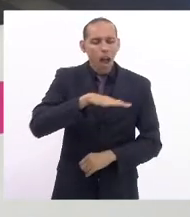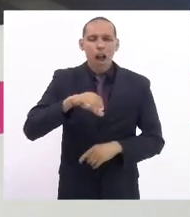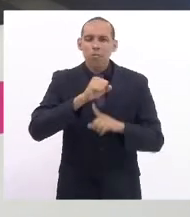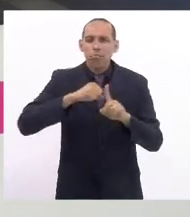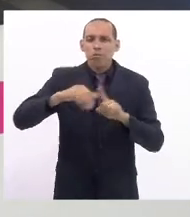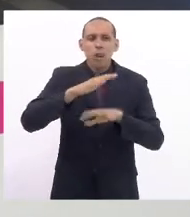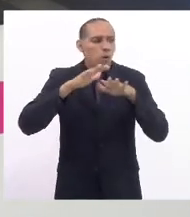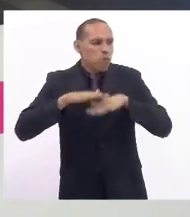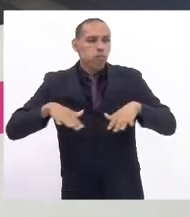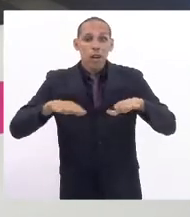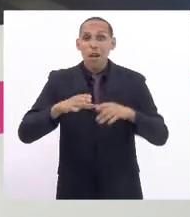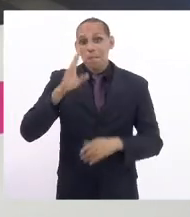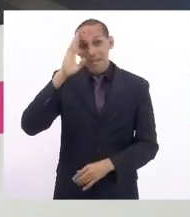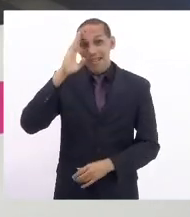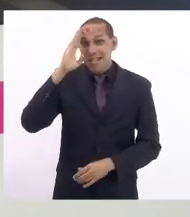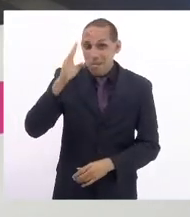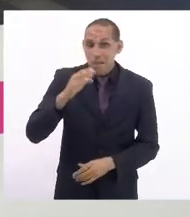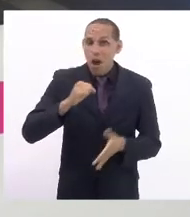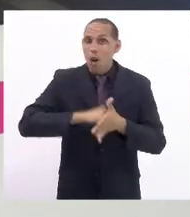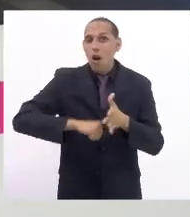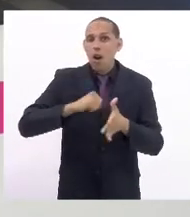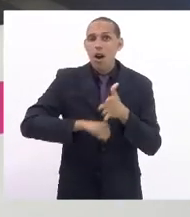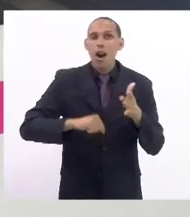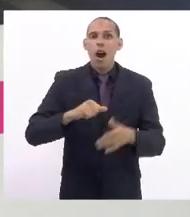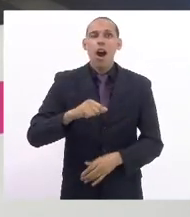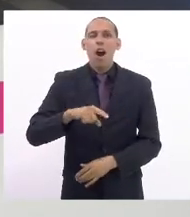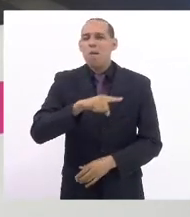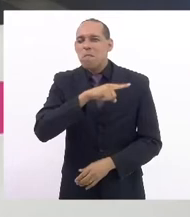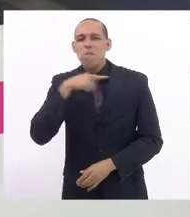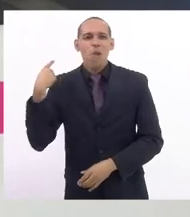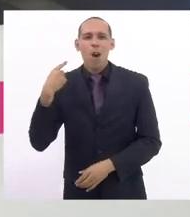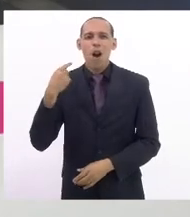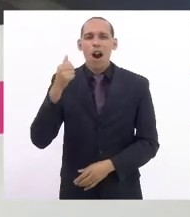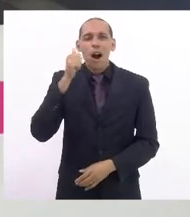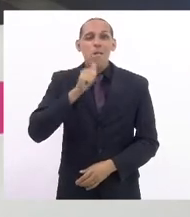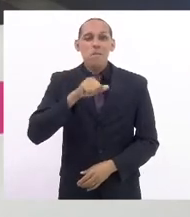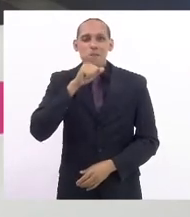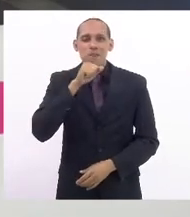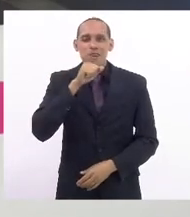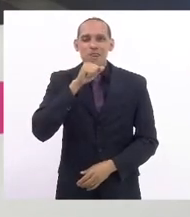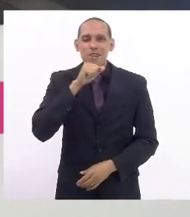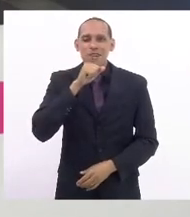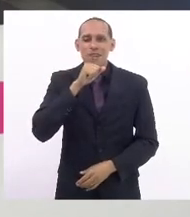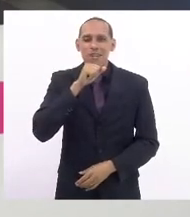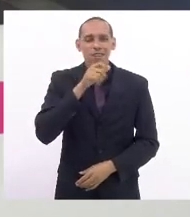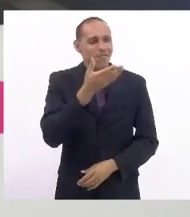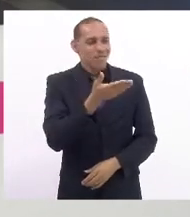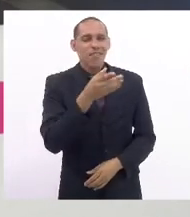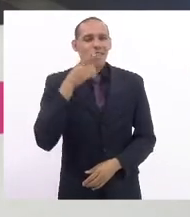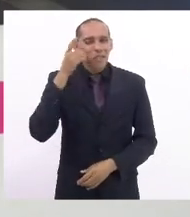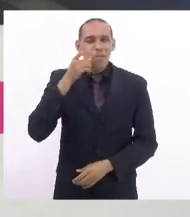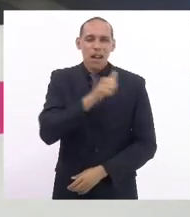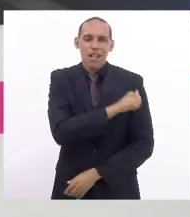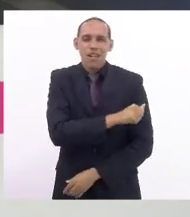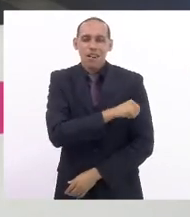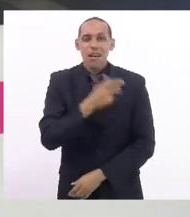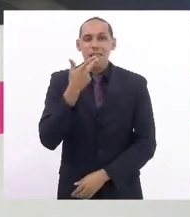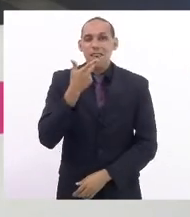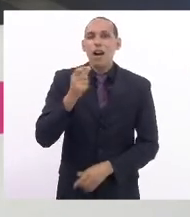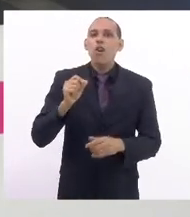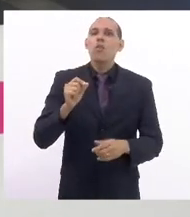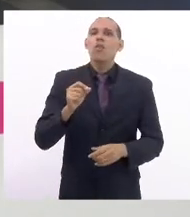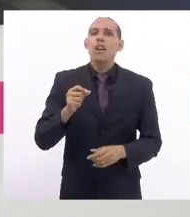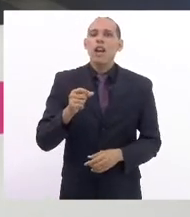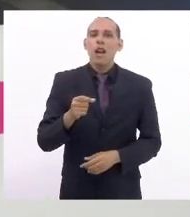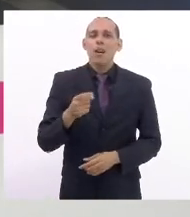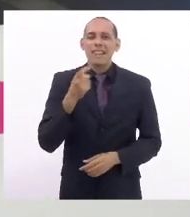o combate à morte materna deputada enfermeira Regiane falava do esqueleto lá em São Gonçalo a gente precisa fortalecer o